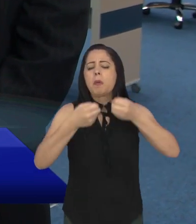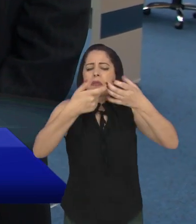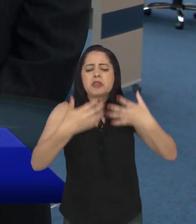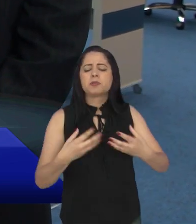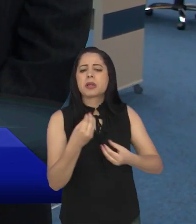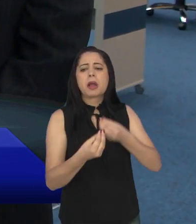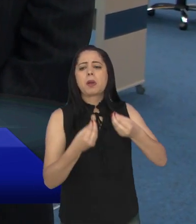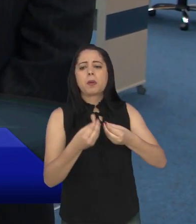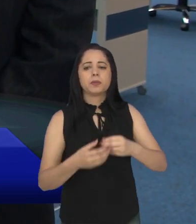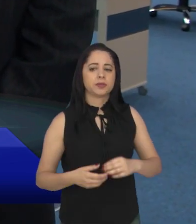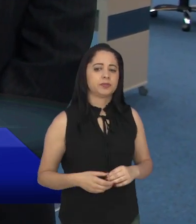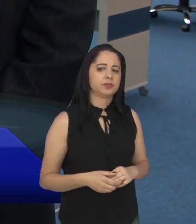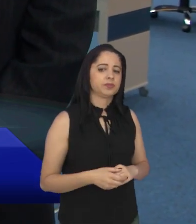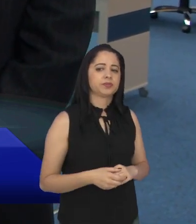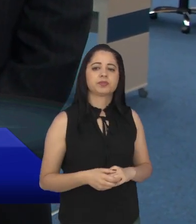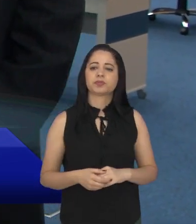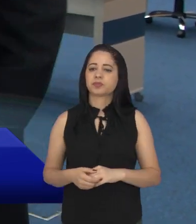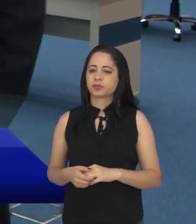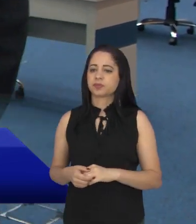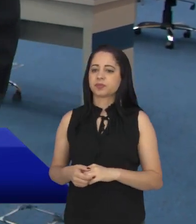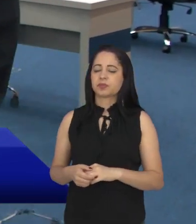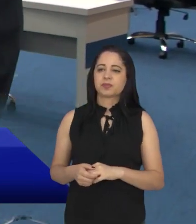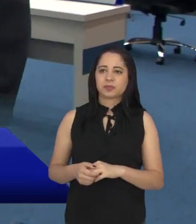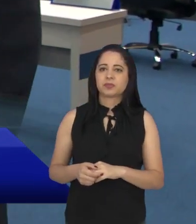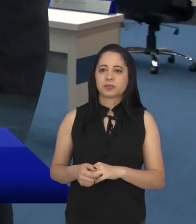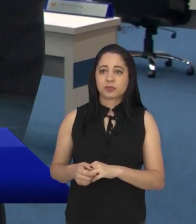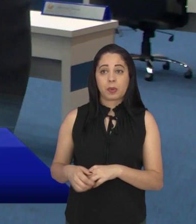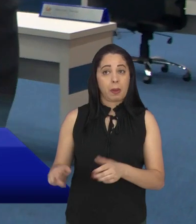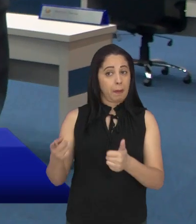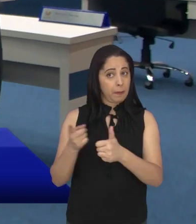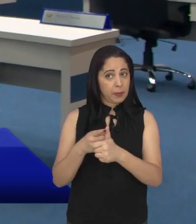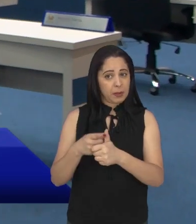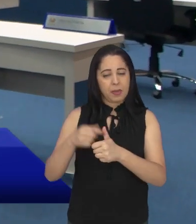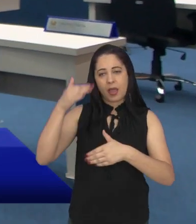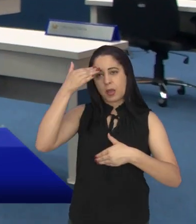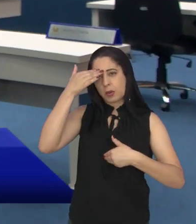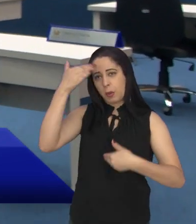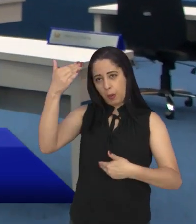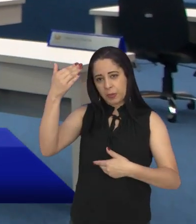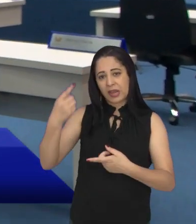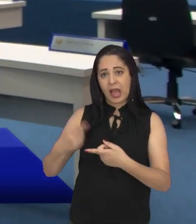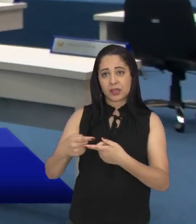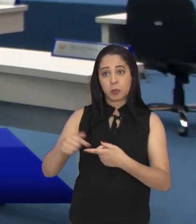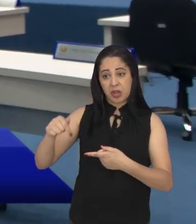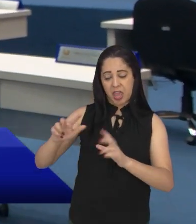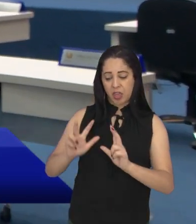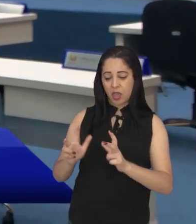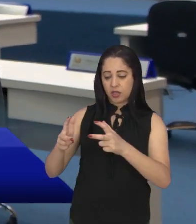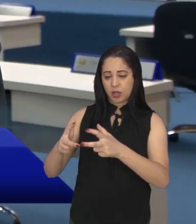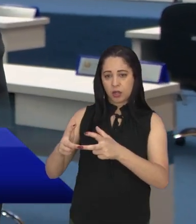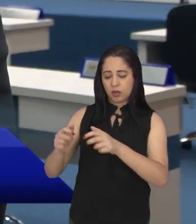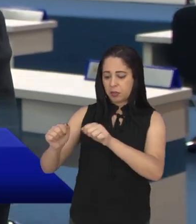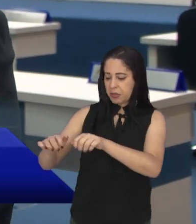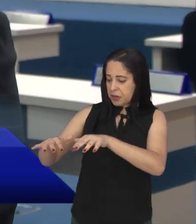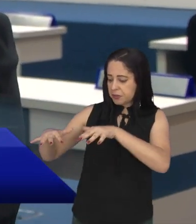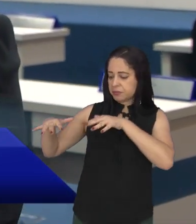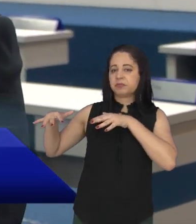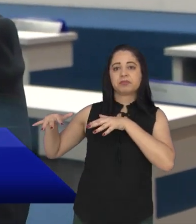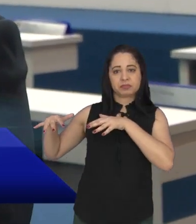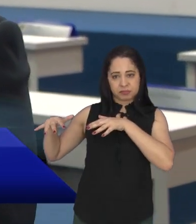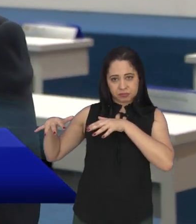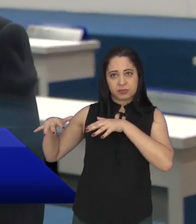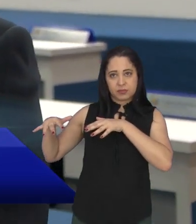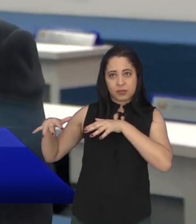vai ter aqui no plenário da Câmara. Primeiro agradecer a abertura do espaço da Câmara para esse